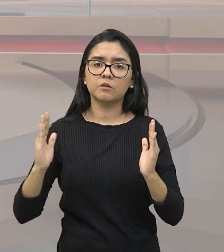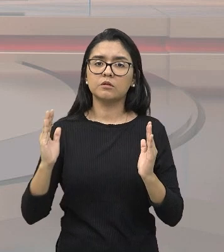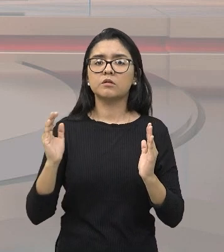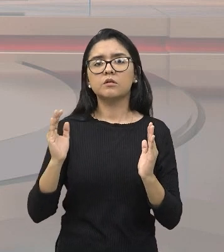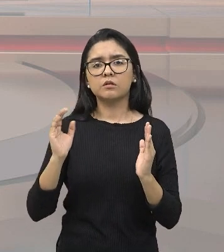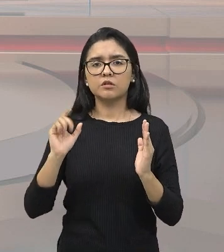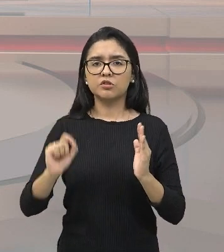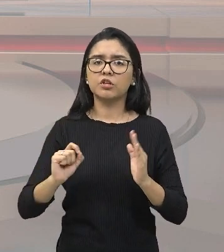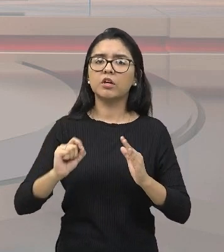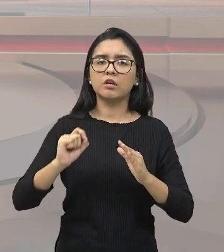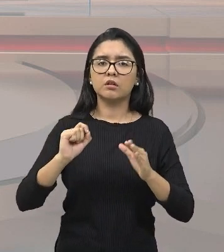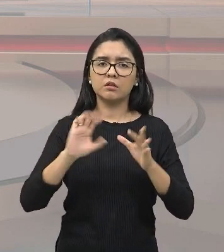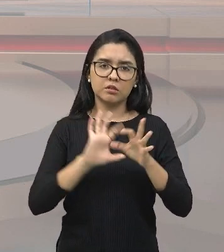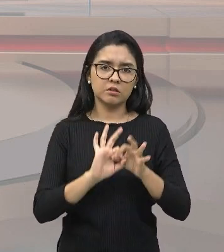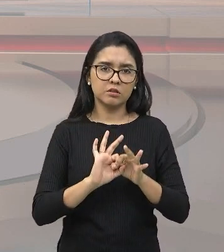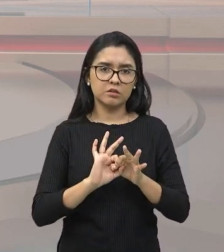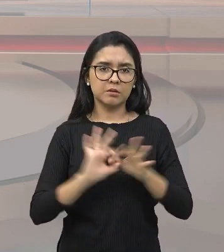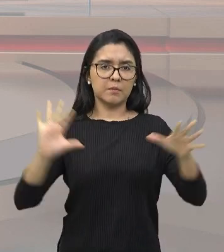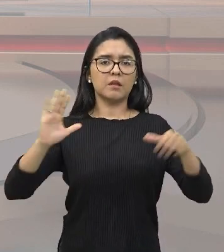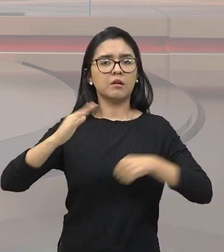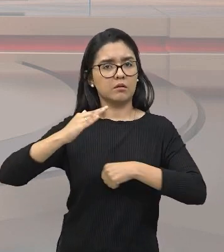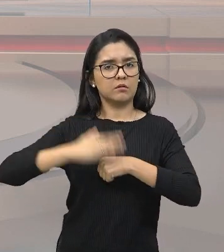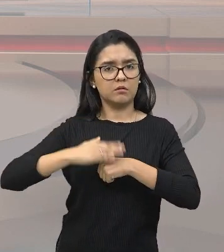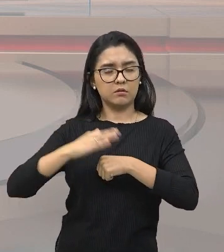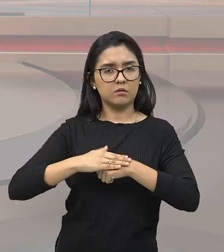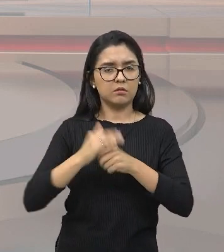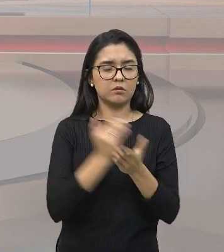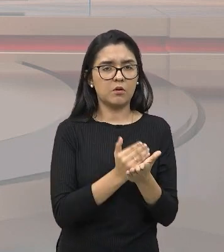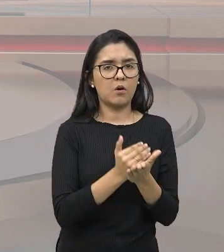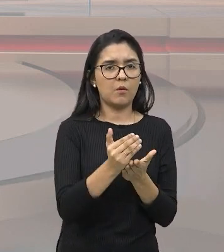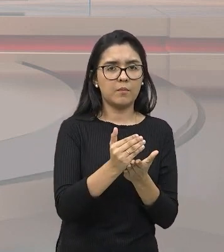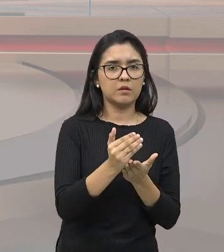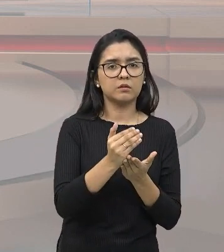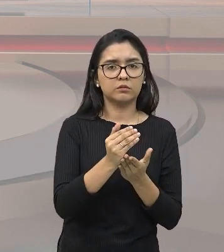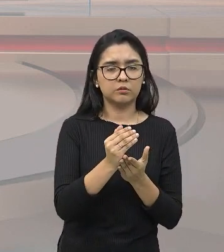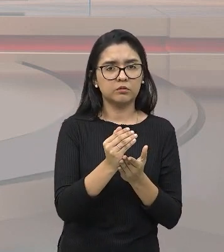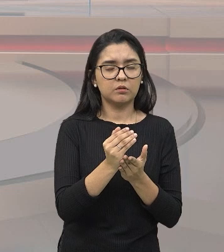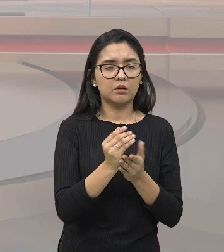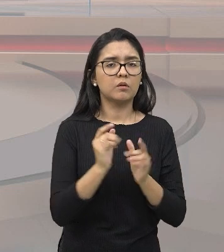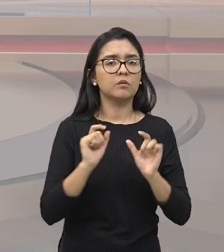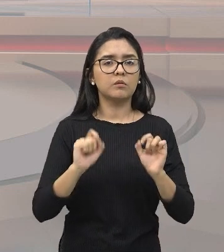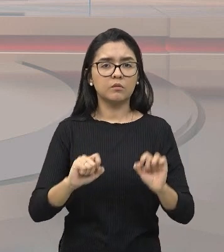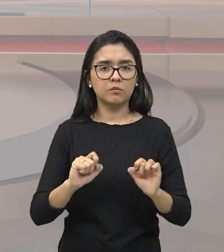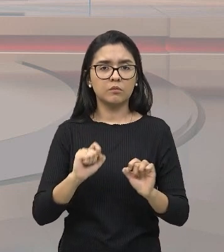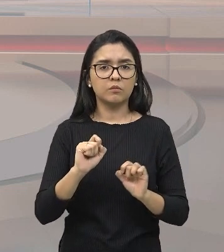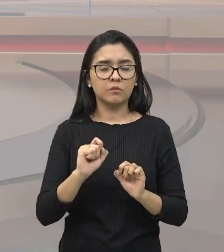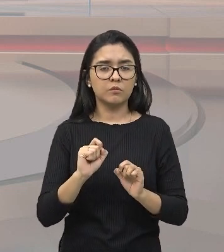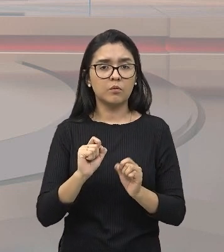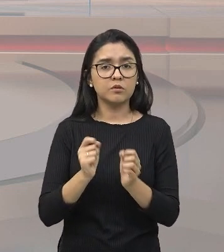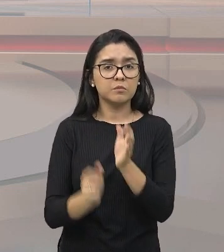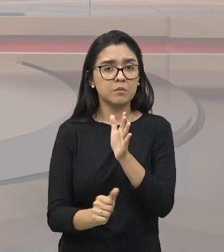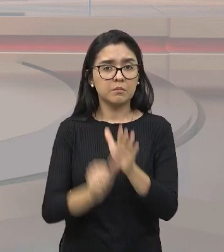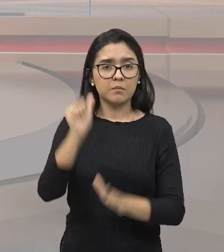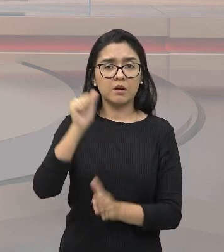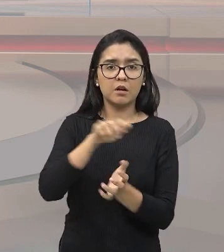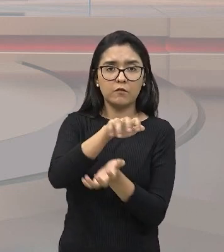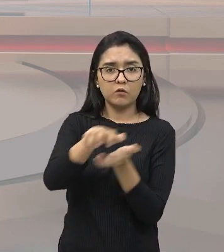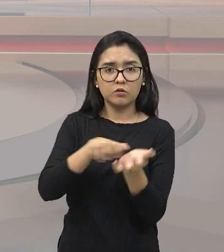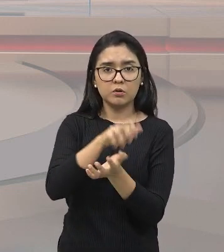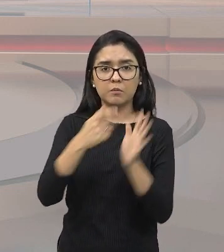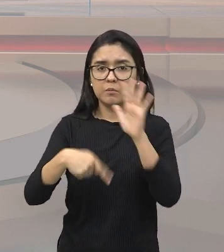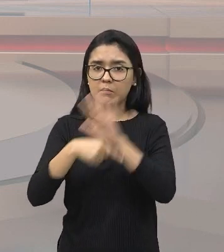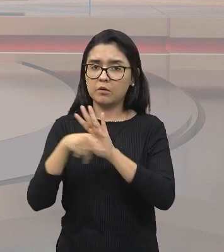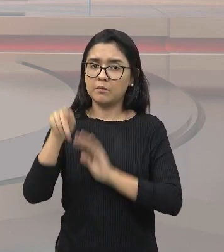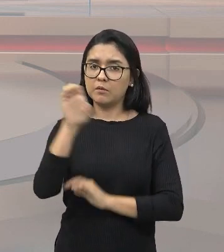independência começam a surgir, começam a germinar com as primeiras revoluções europeias, das